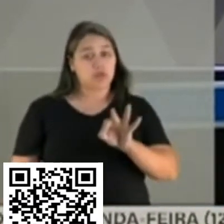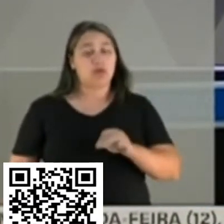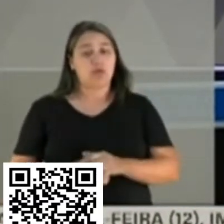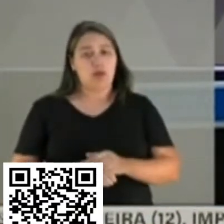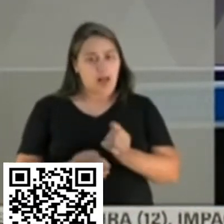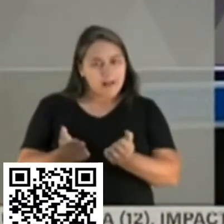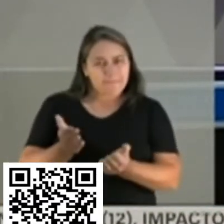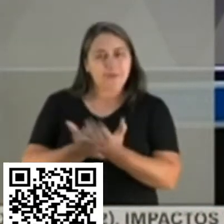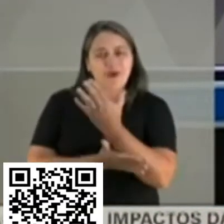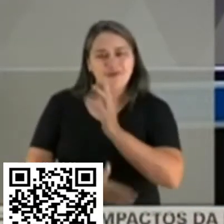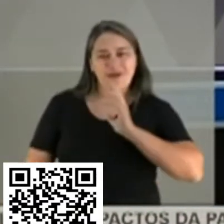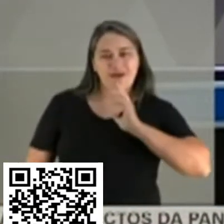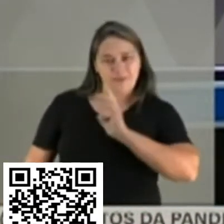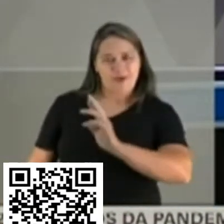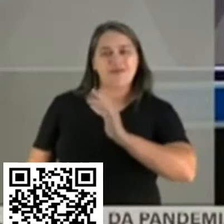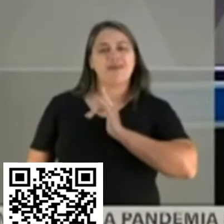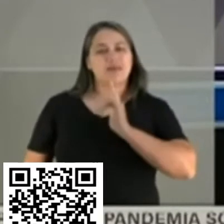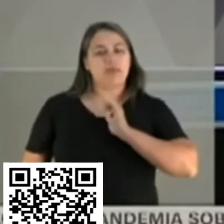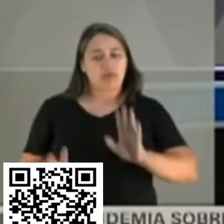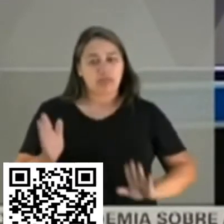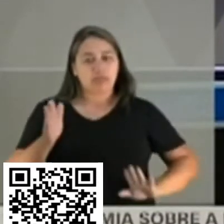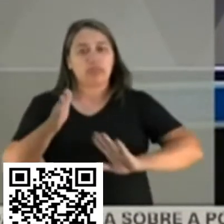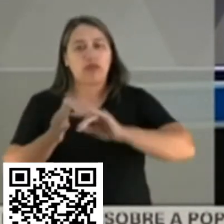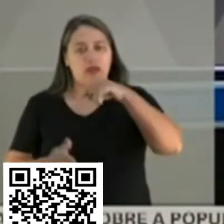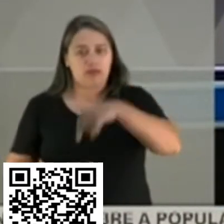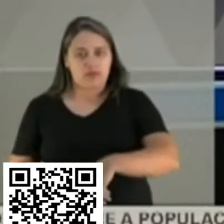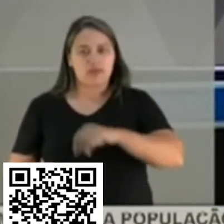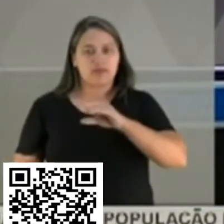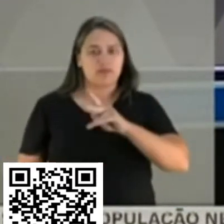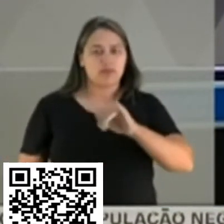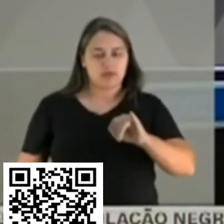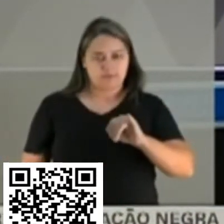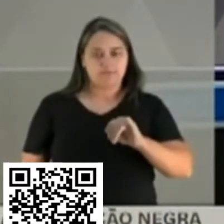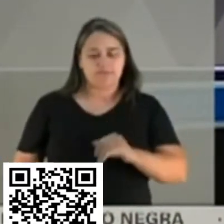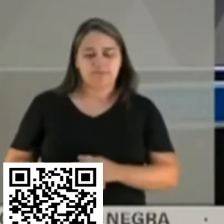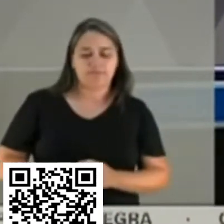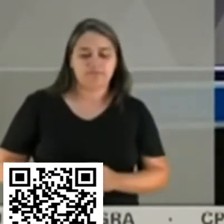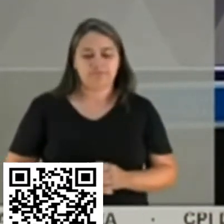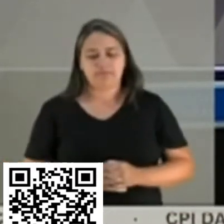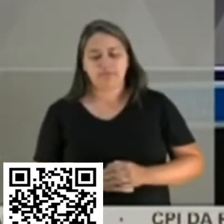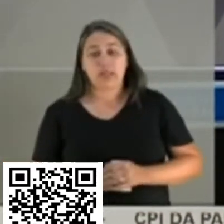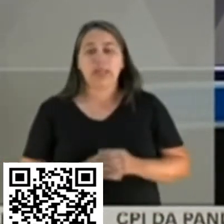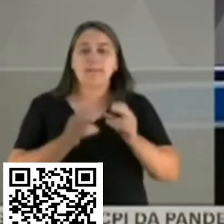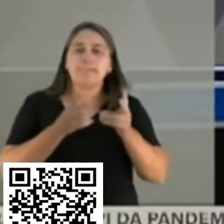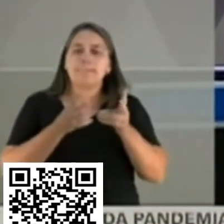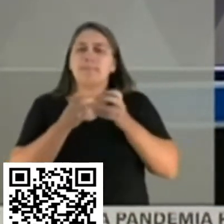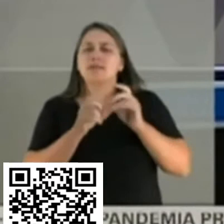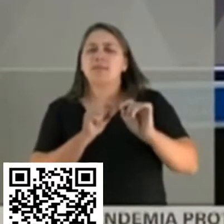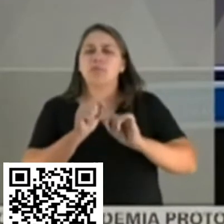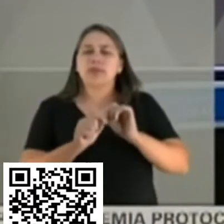aprovam os resultados obtidos até aqui pela Comissão Parlamentar de Inquérito. E, observem,